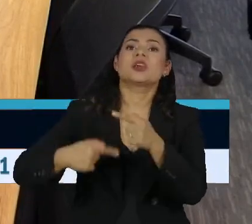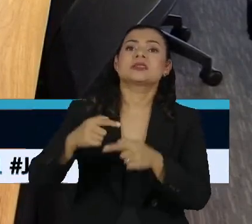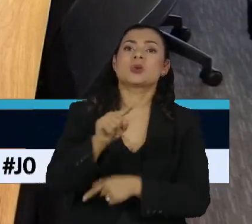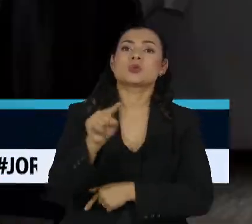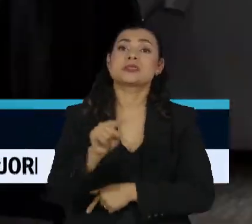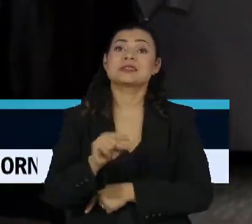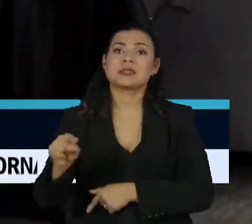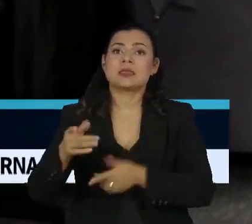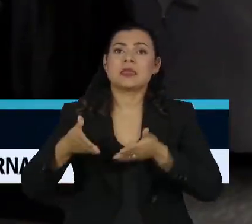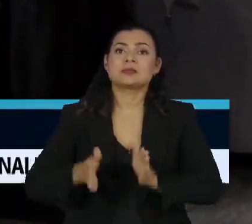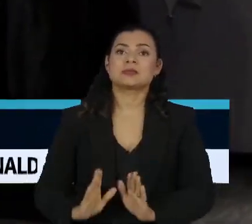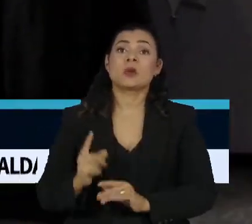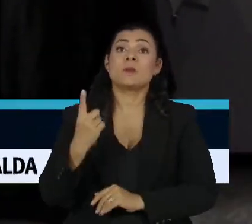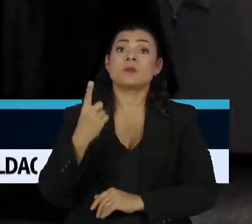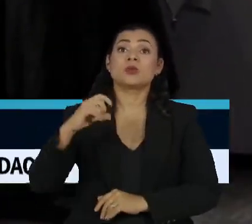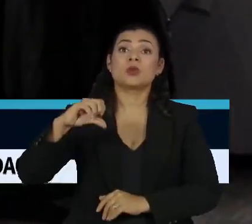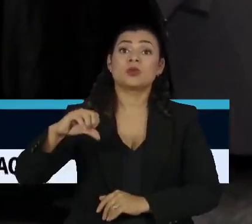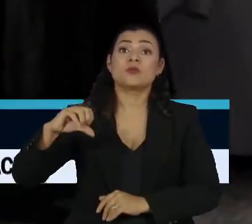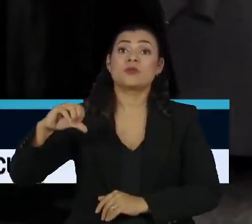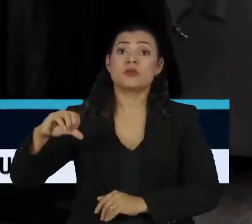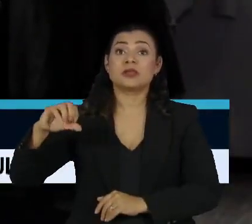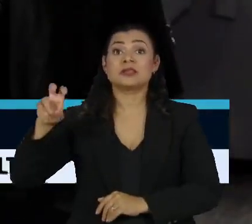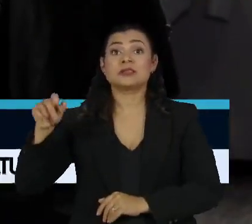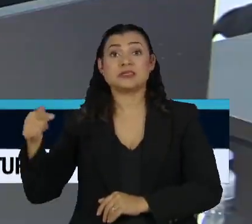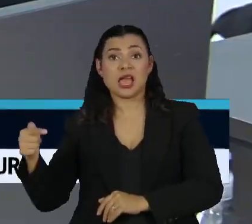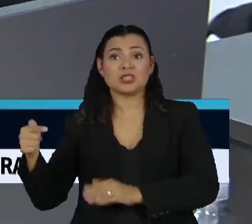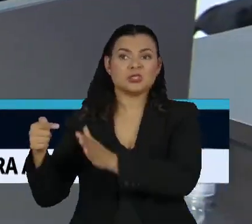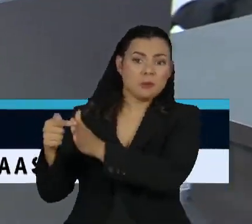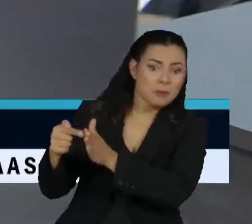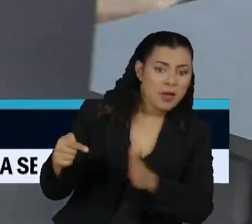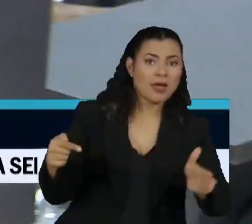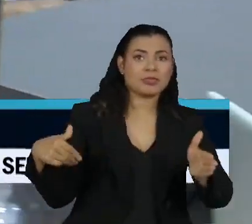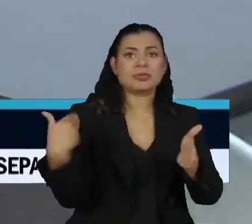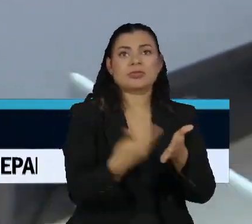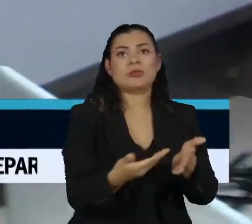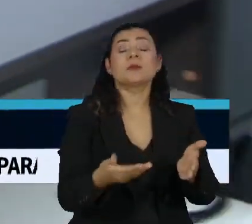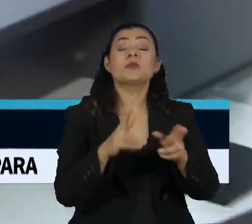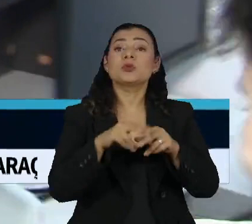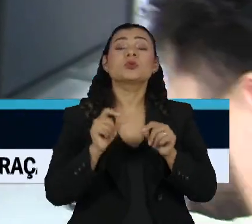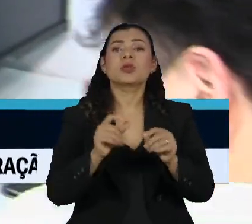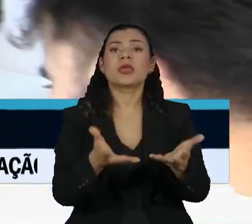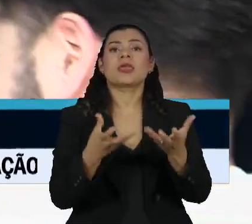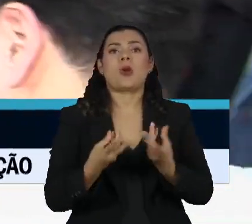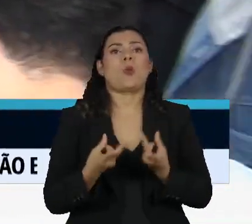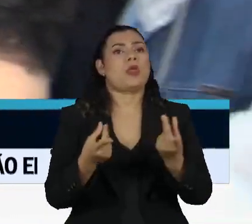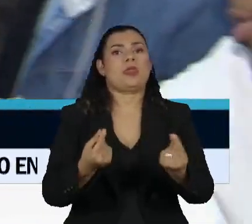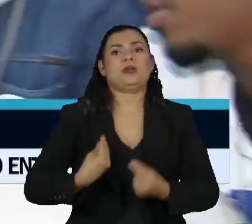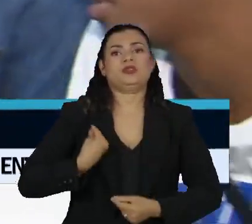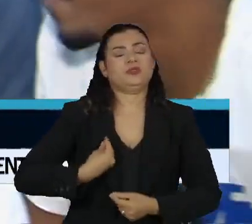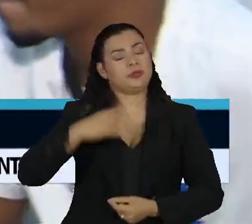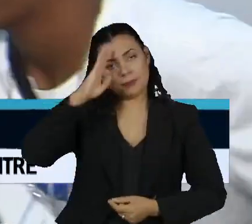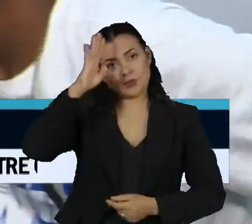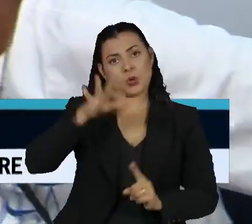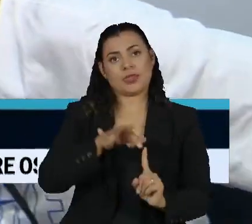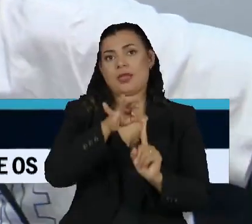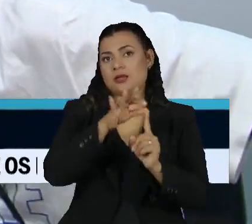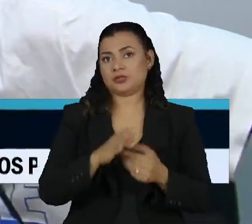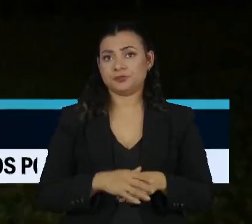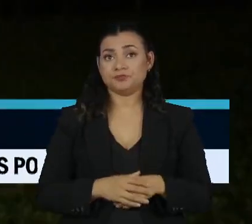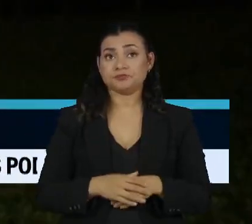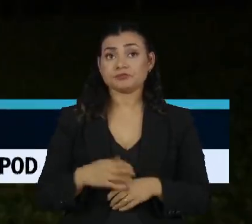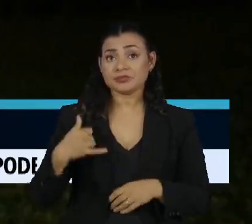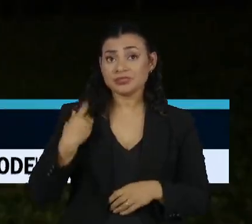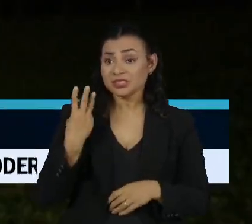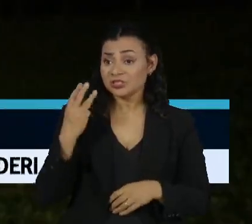pessoas nascidas a partir de 1997, que priorizam a qualidade de vida. Esses jovens têm menos de